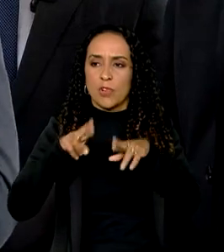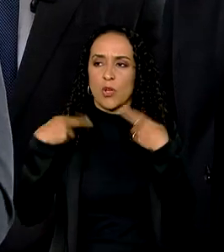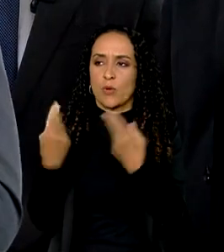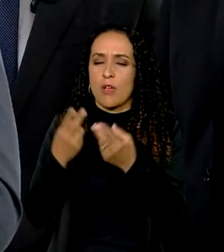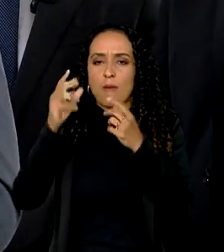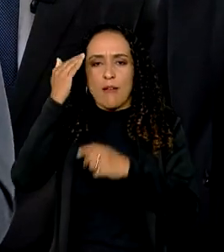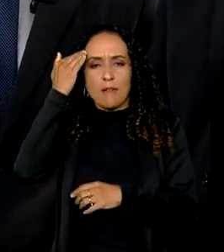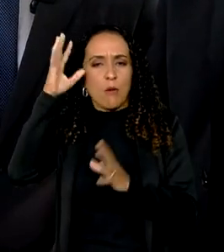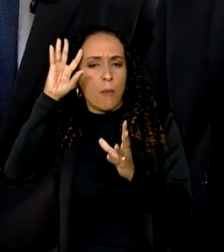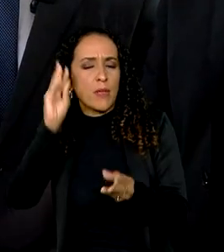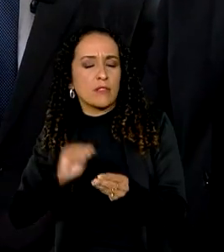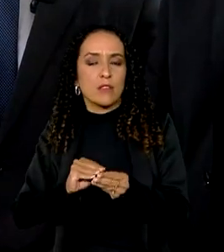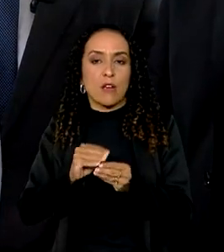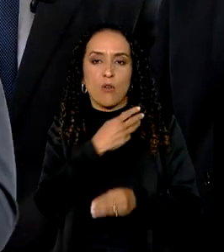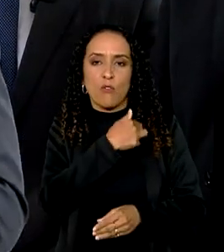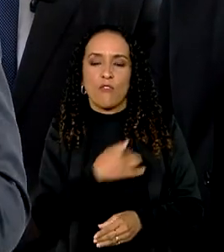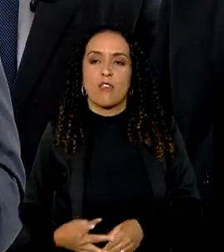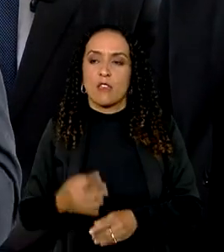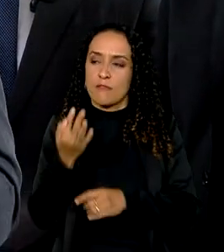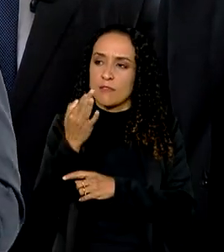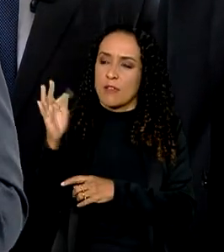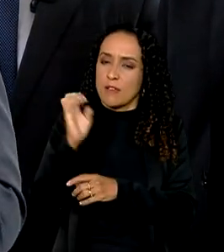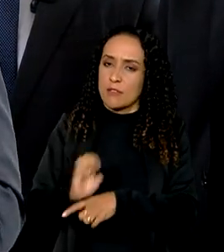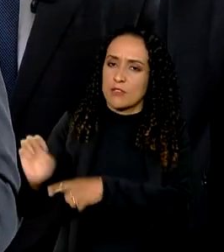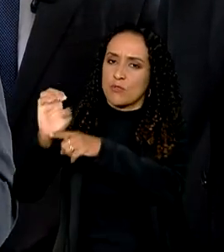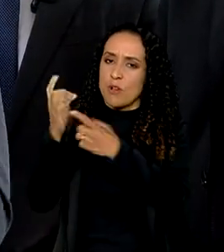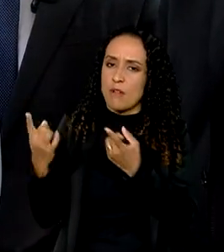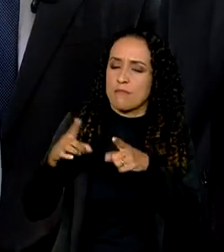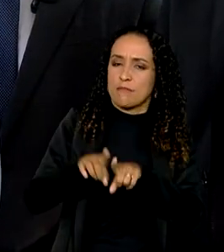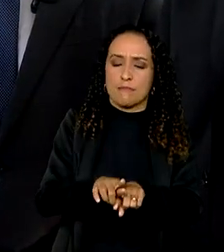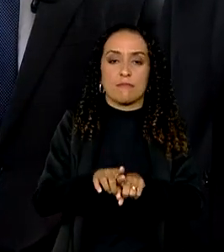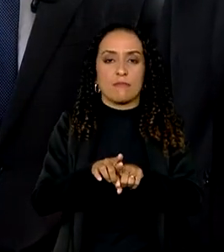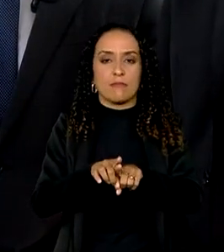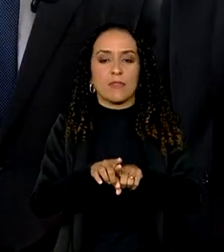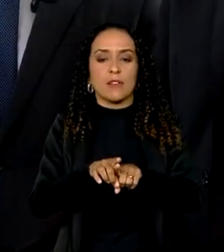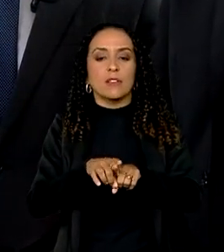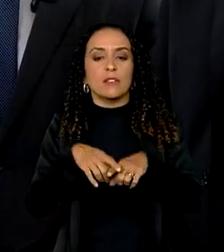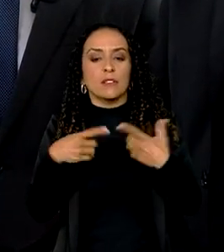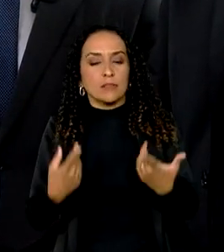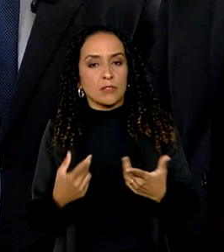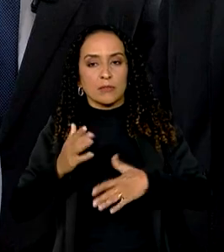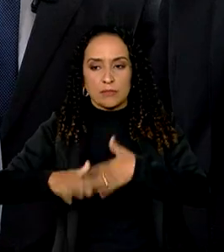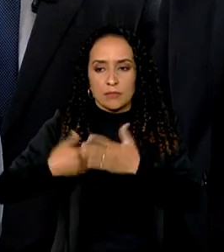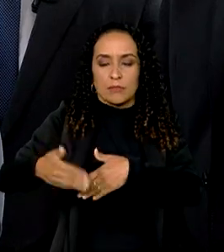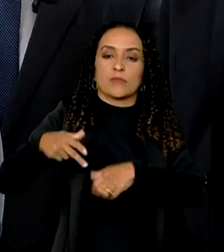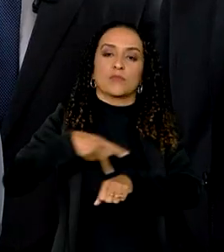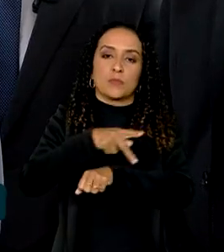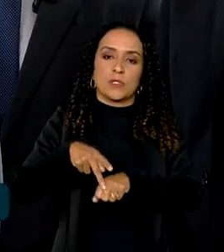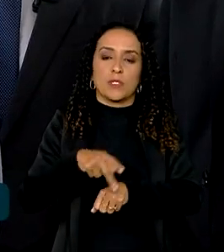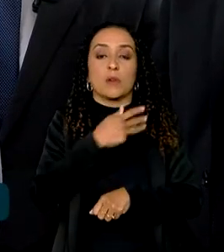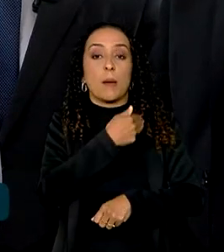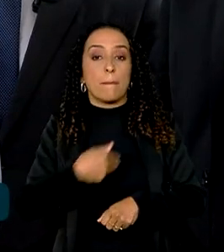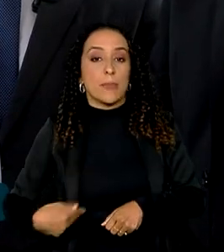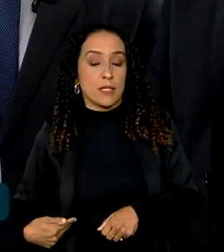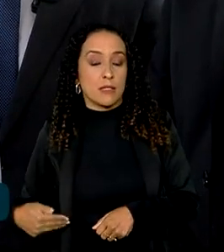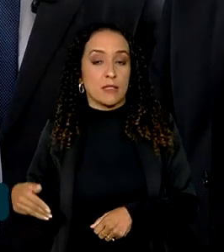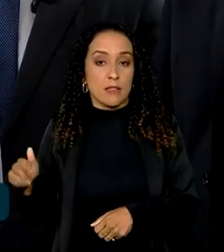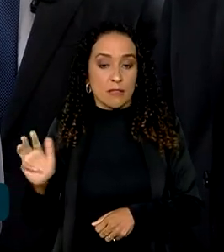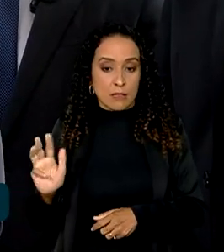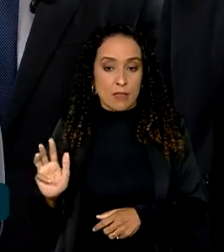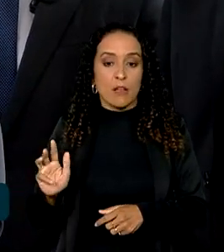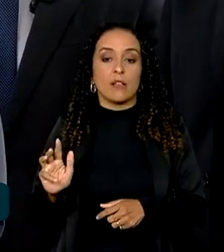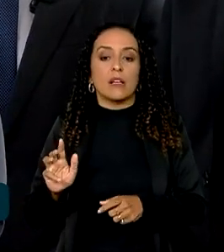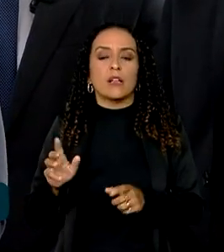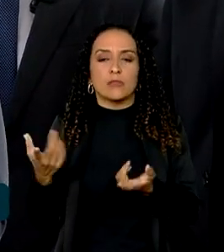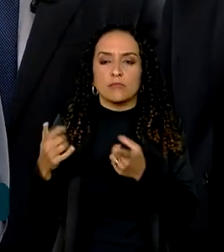federal, governo estadual, o governo municipal são parceiros na agenda de desenvolvimento do nosso país e a presidência da República. O